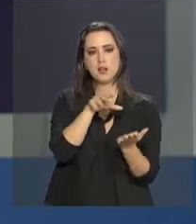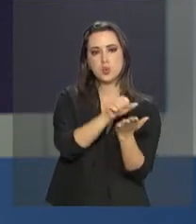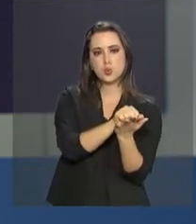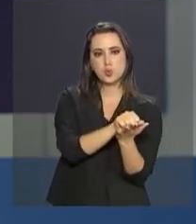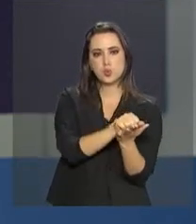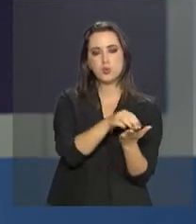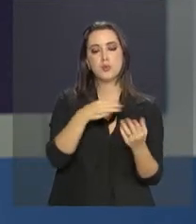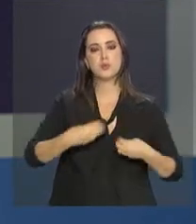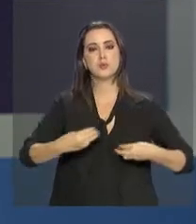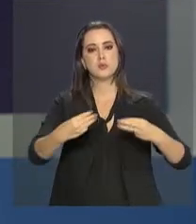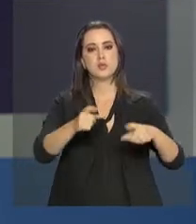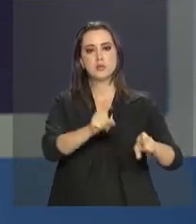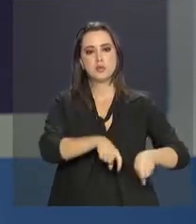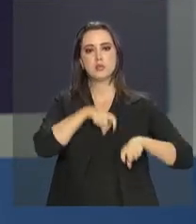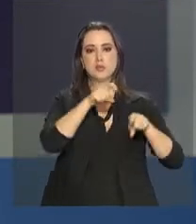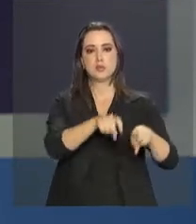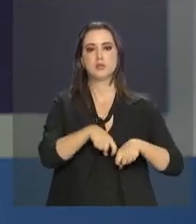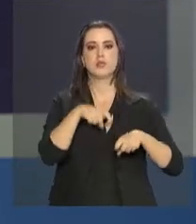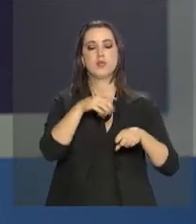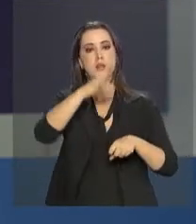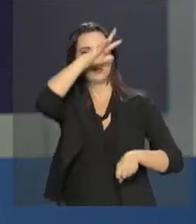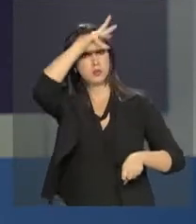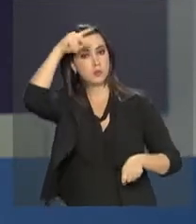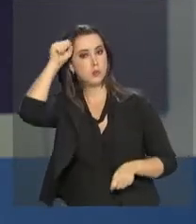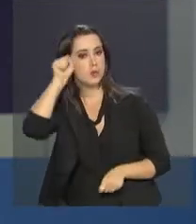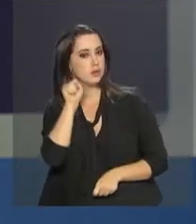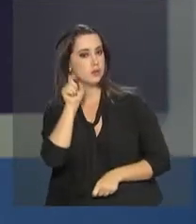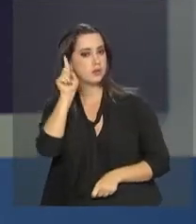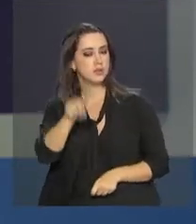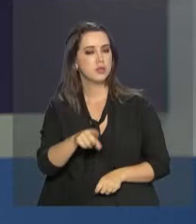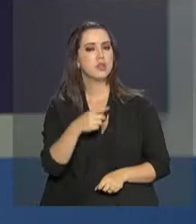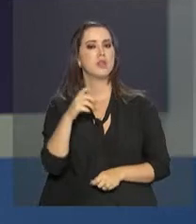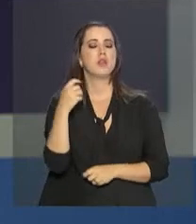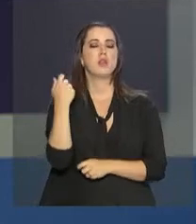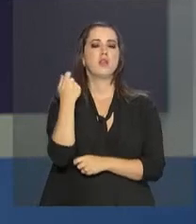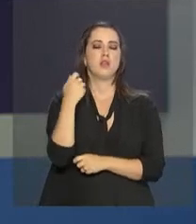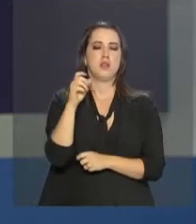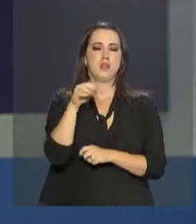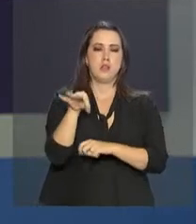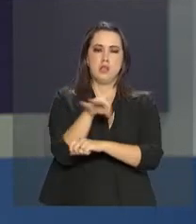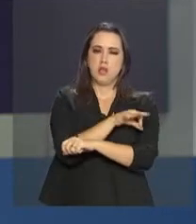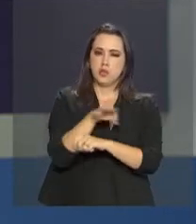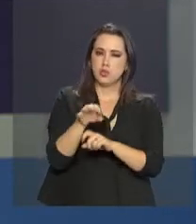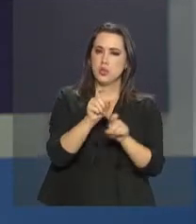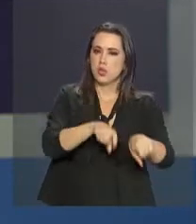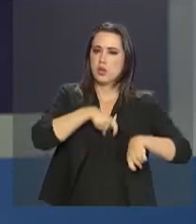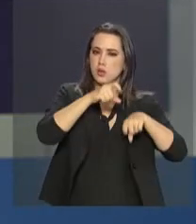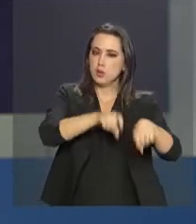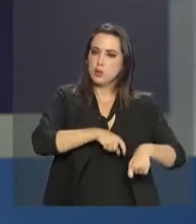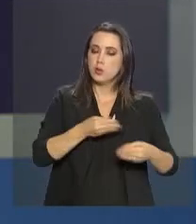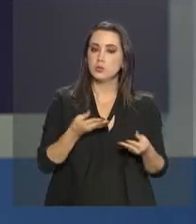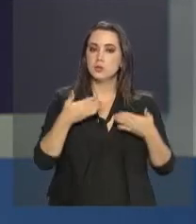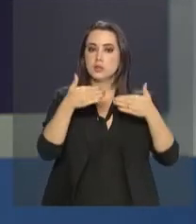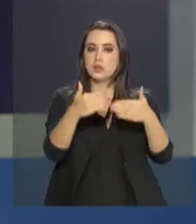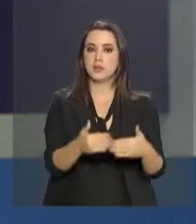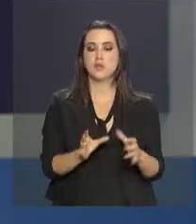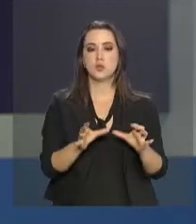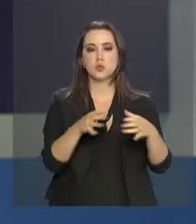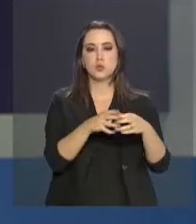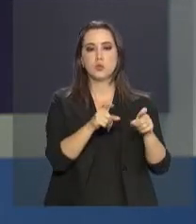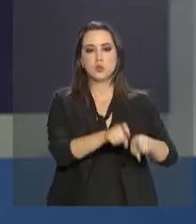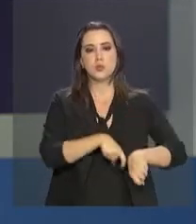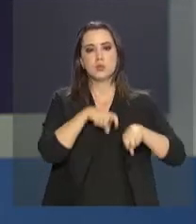Agricultura. Ela é de Campo Grande, Mato Grosso do Sul, é engenheira agrônoma e compõe a Frente Parlamentar da